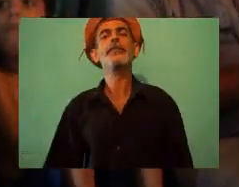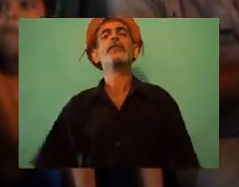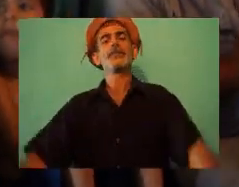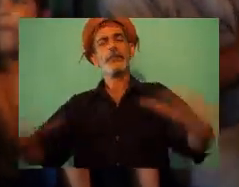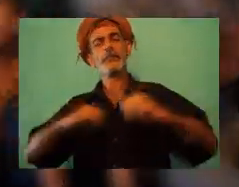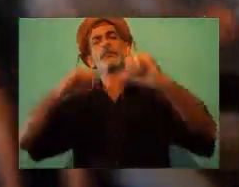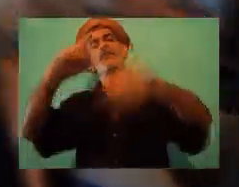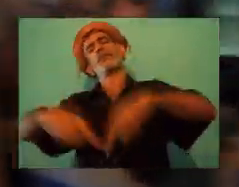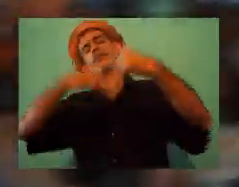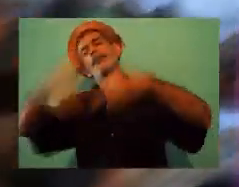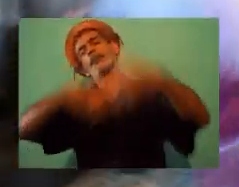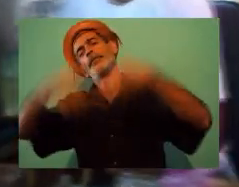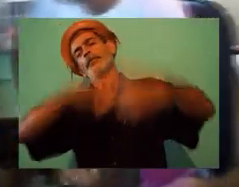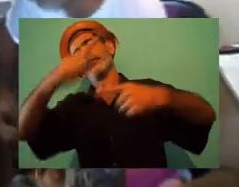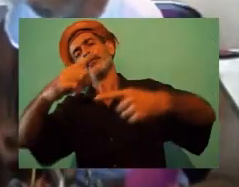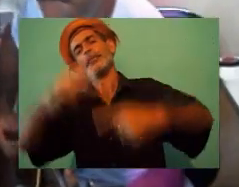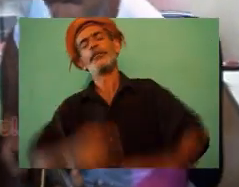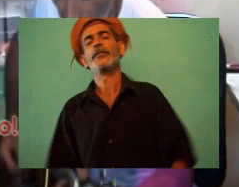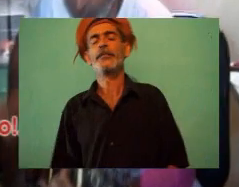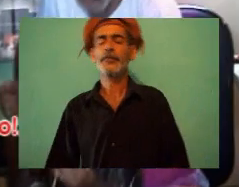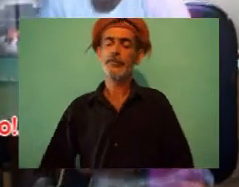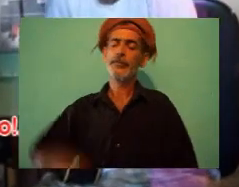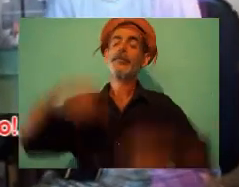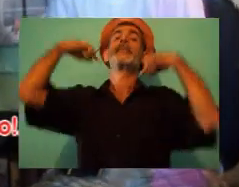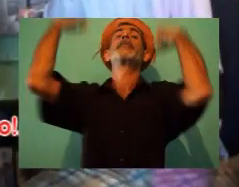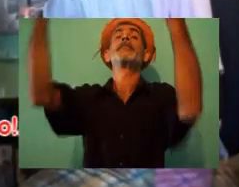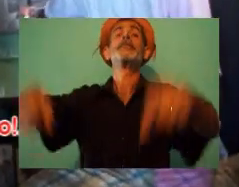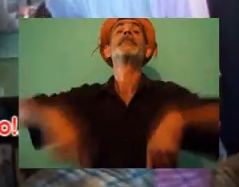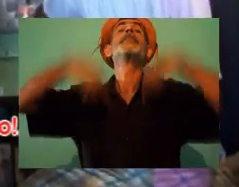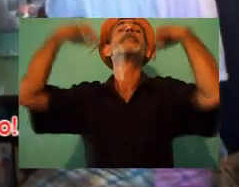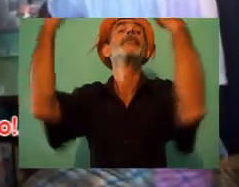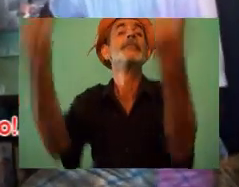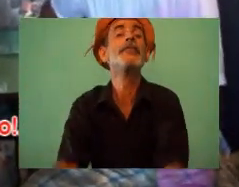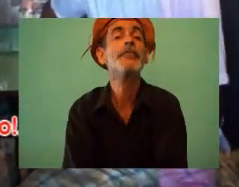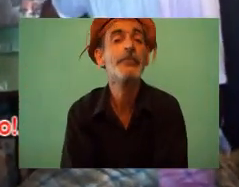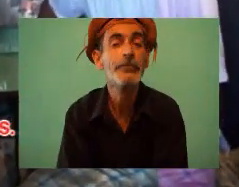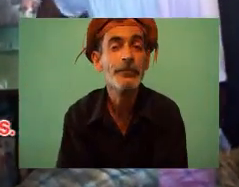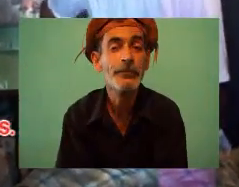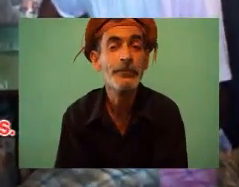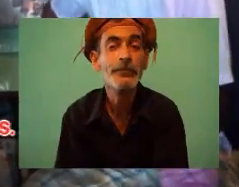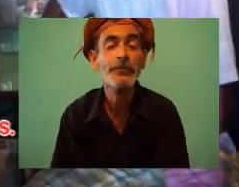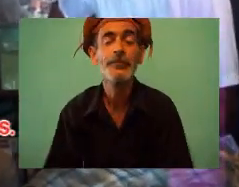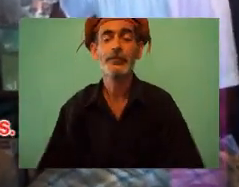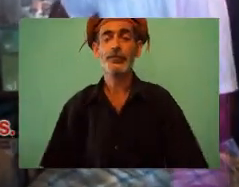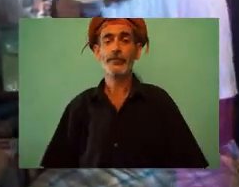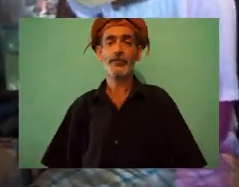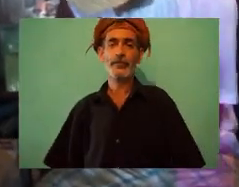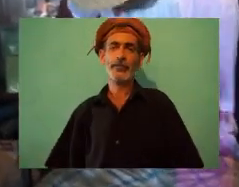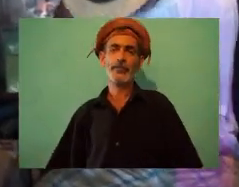Eu, meu de novo, outra vez